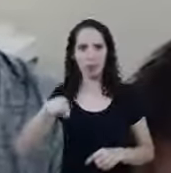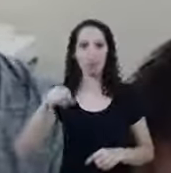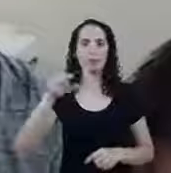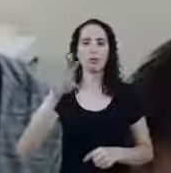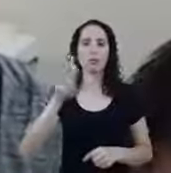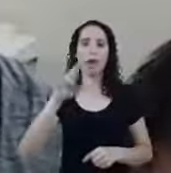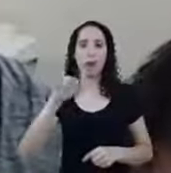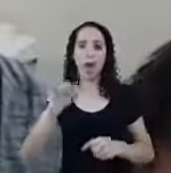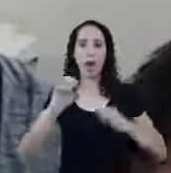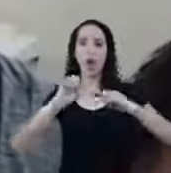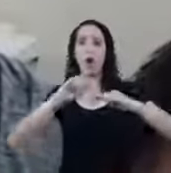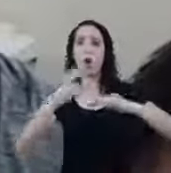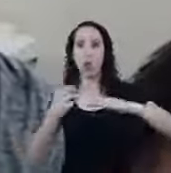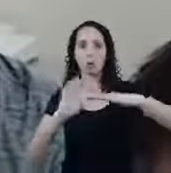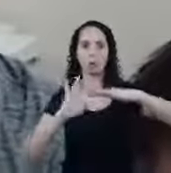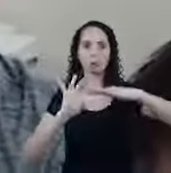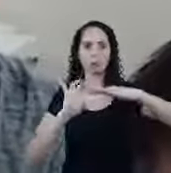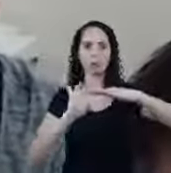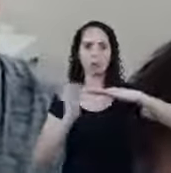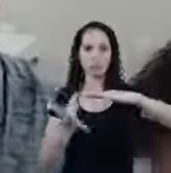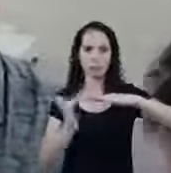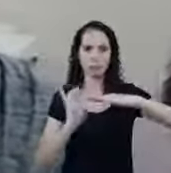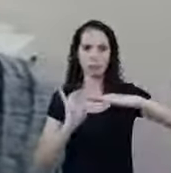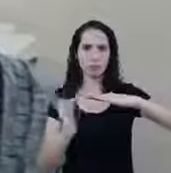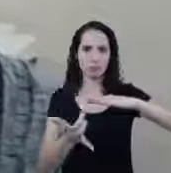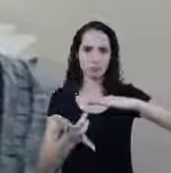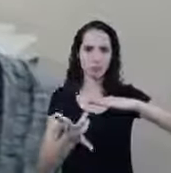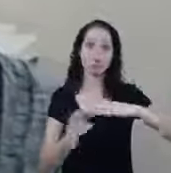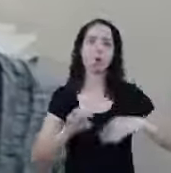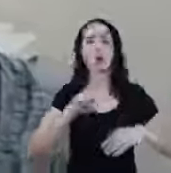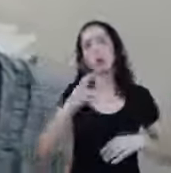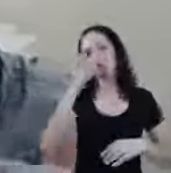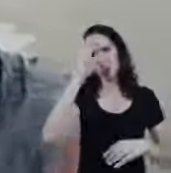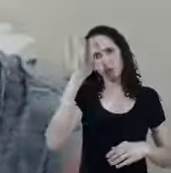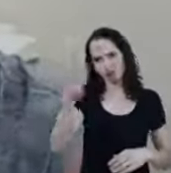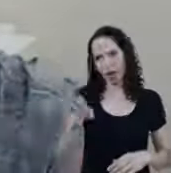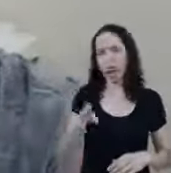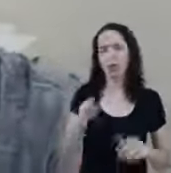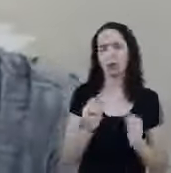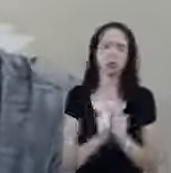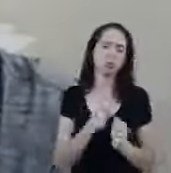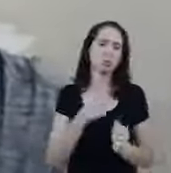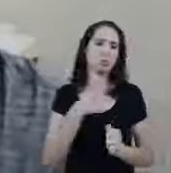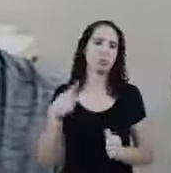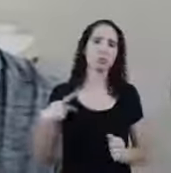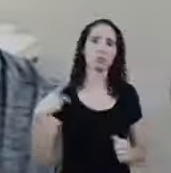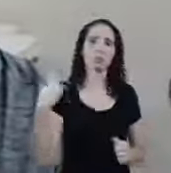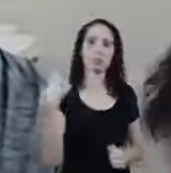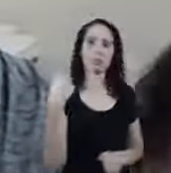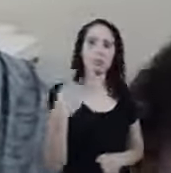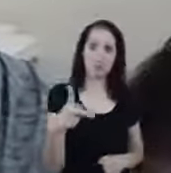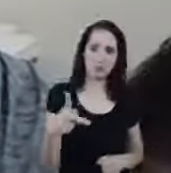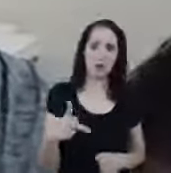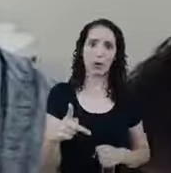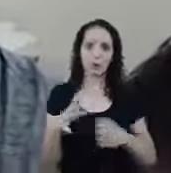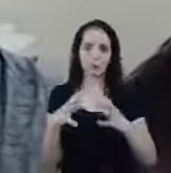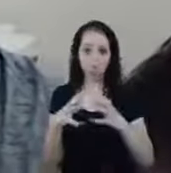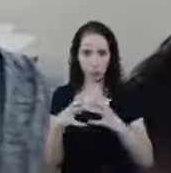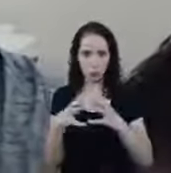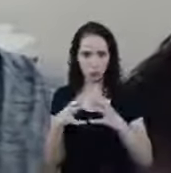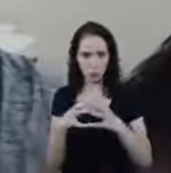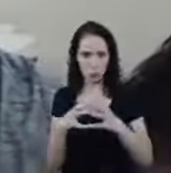pelas nossas plataformas digitais Ou acesso a gente mesmo Que vocês têm com o seu pastor Seu pastor está no nosso grupo